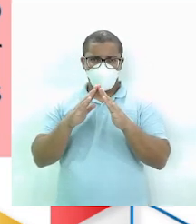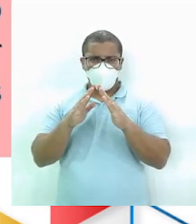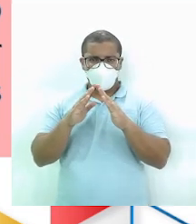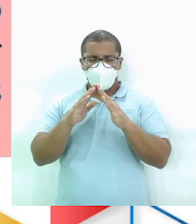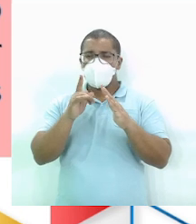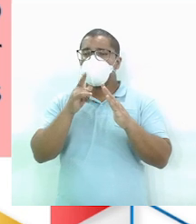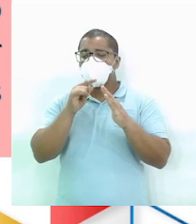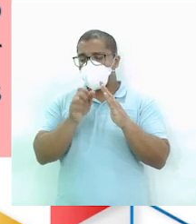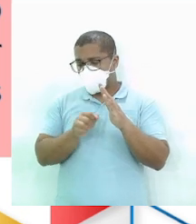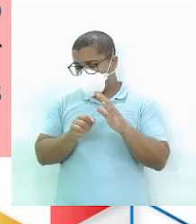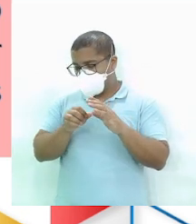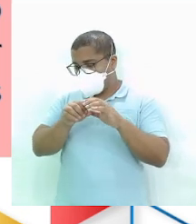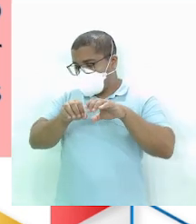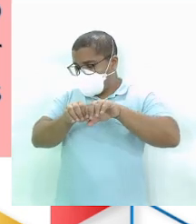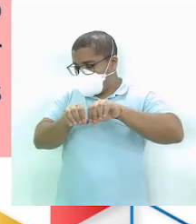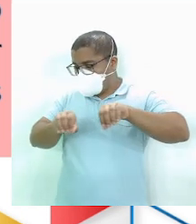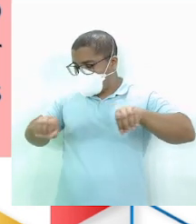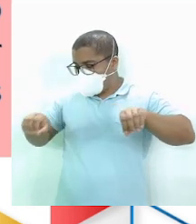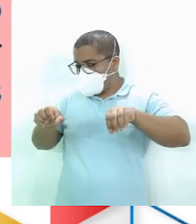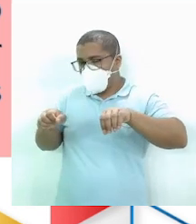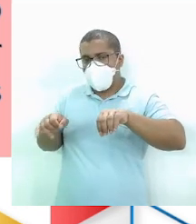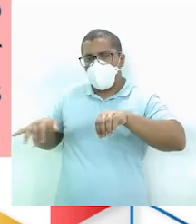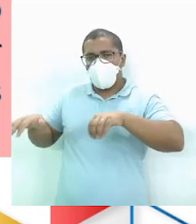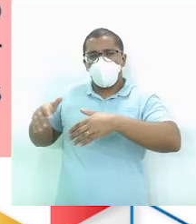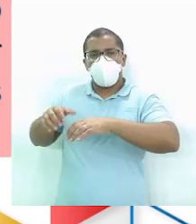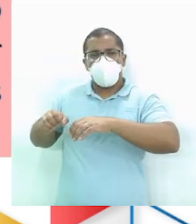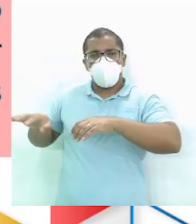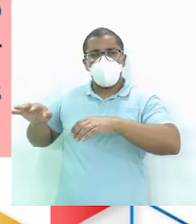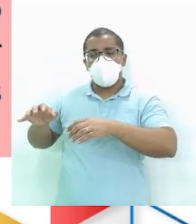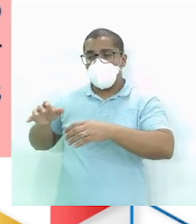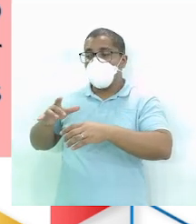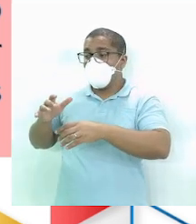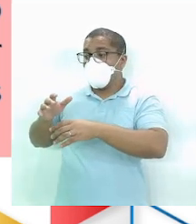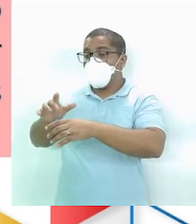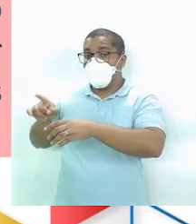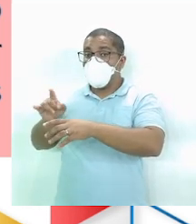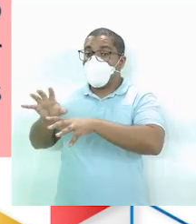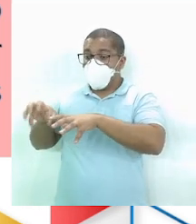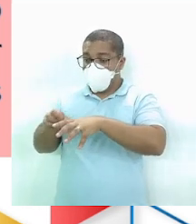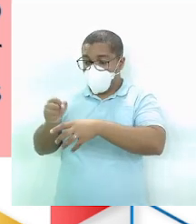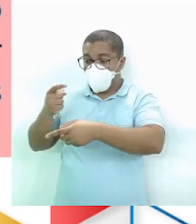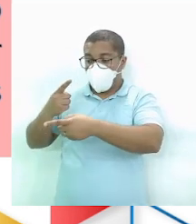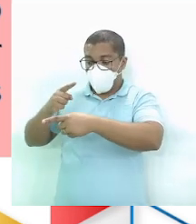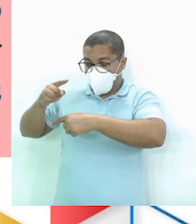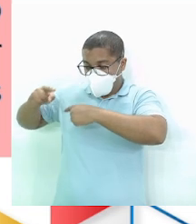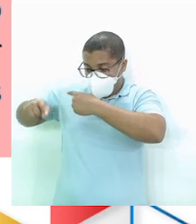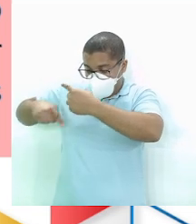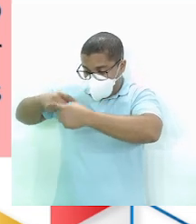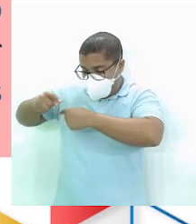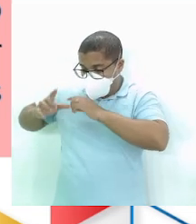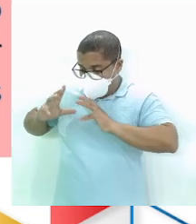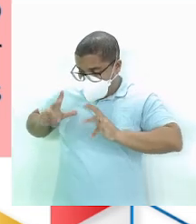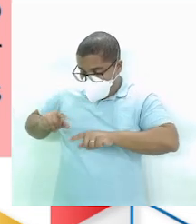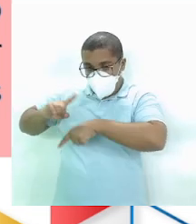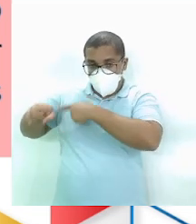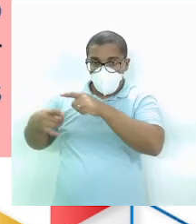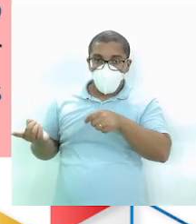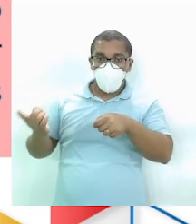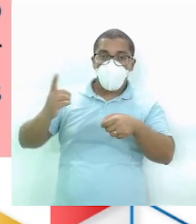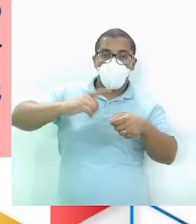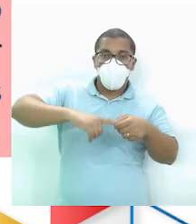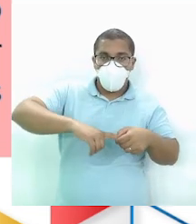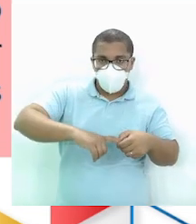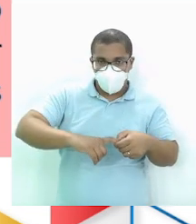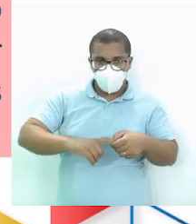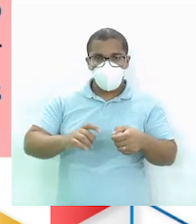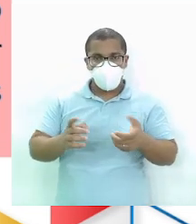residência Para tratamento E tentar devolver Essa água Ao nosso meio De outra forma Que ela não volte